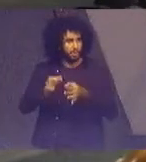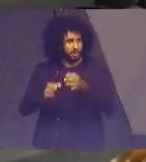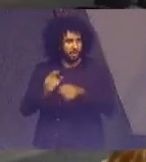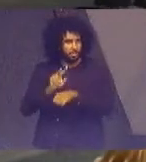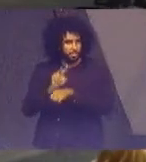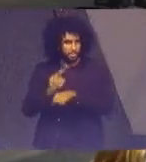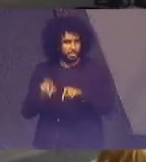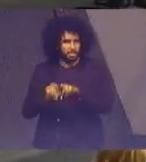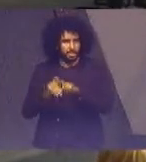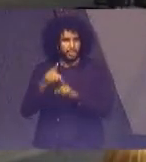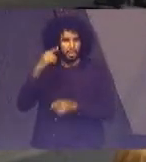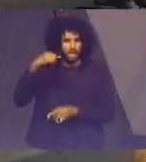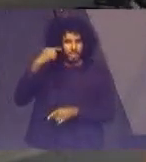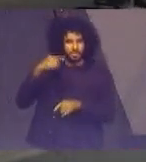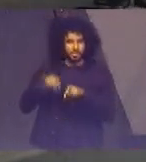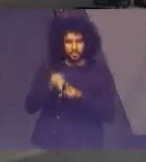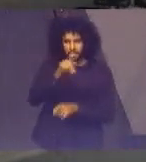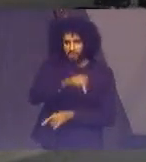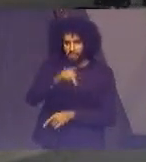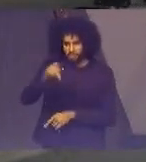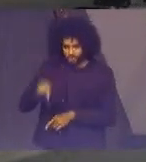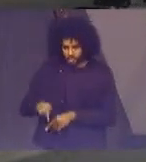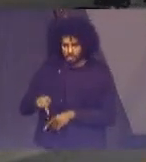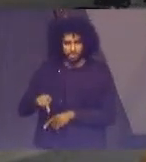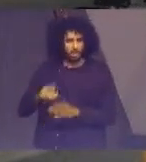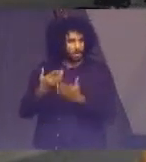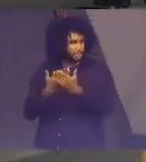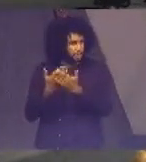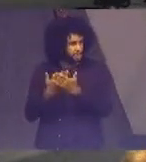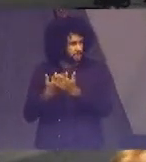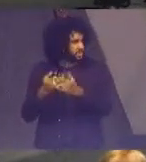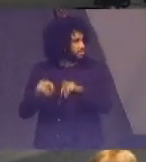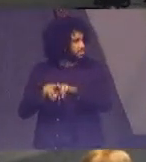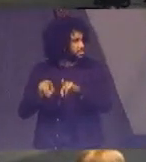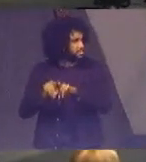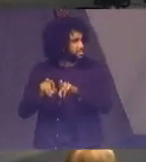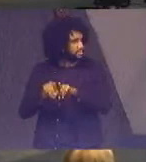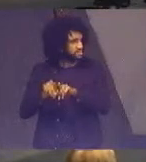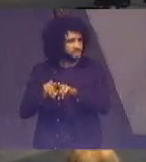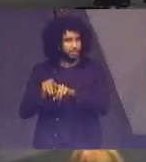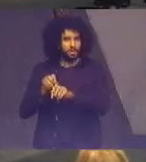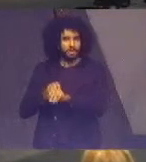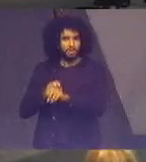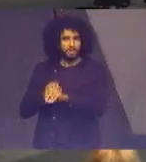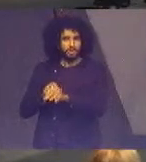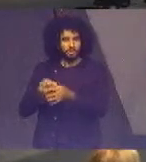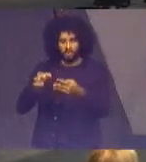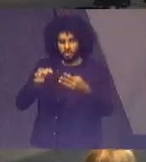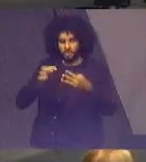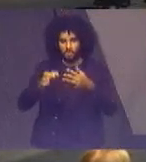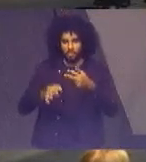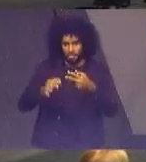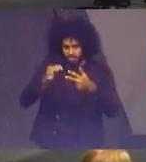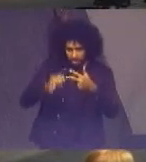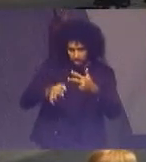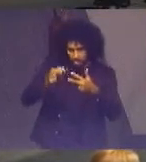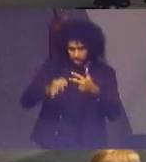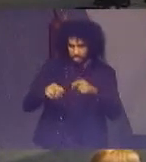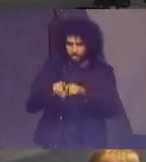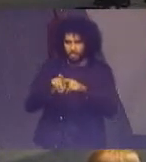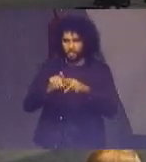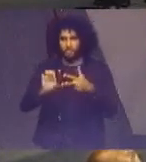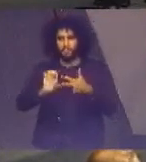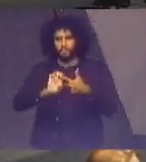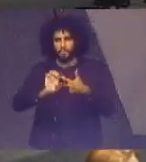defensores, advogados, professores, estudantes e servidores do poder judiciário, legislativo e executivo.